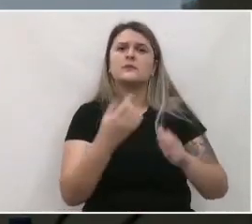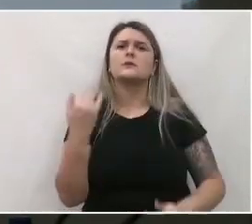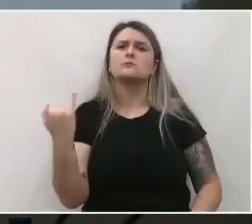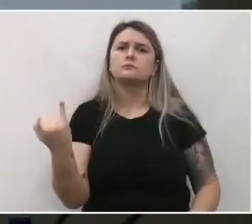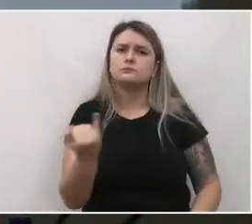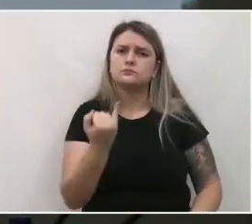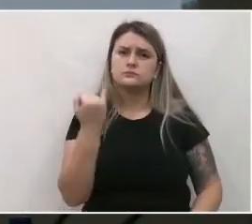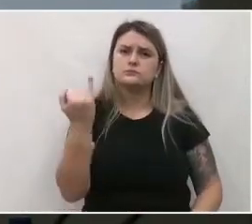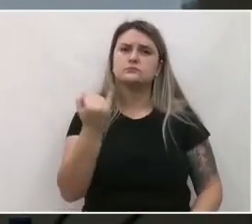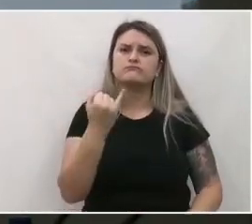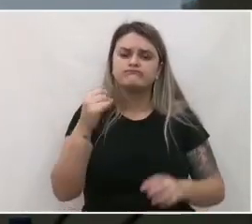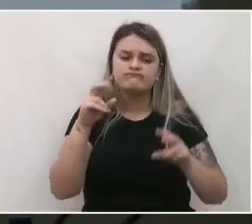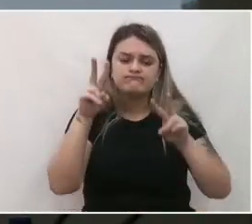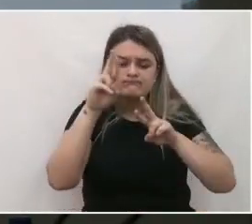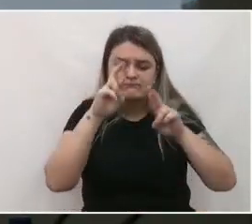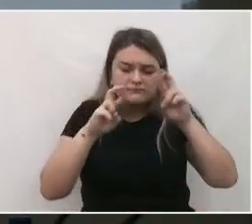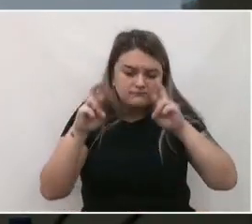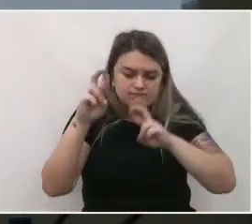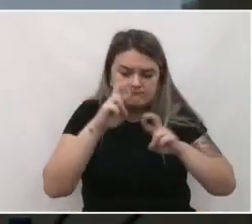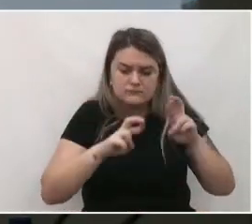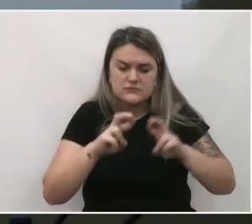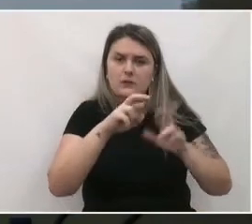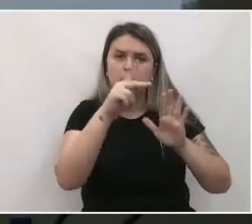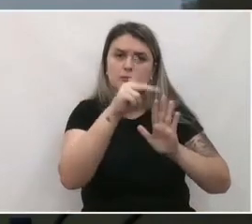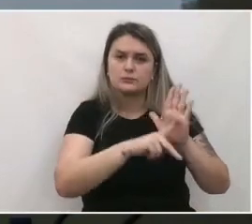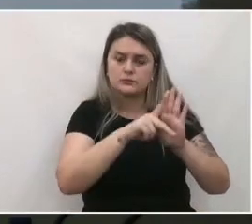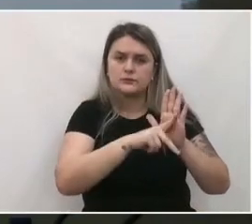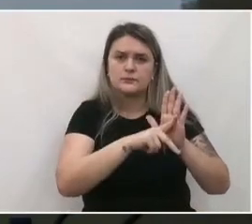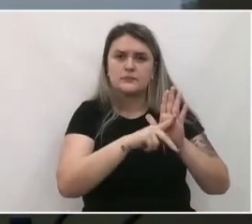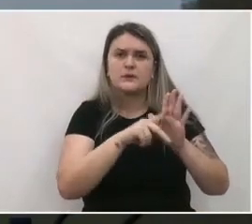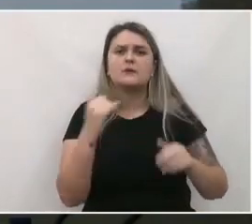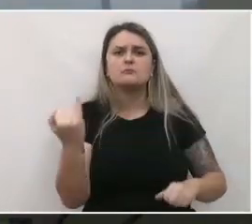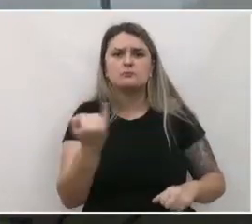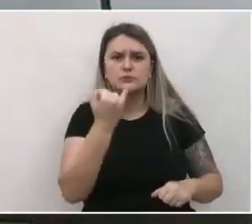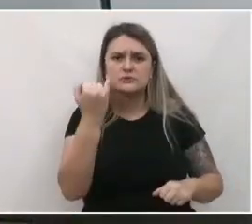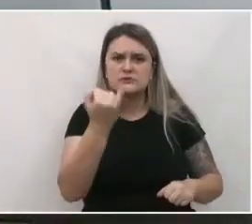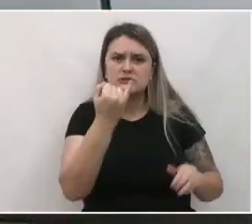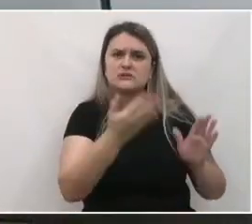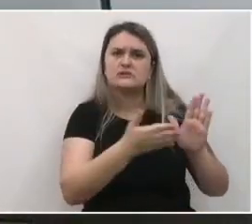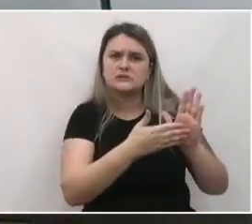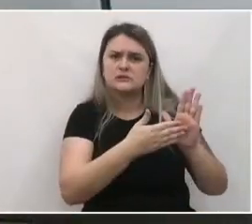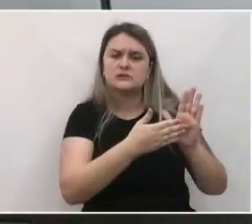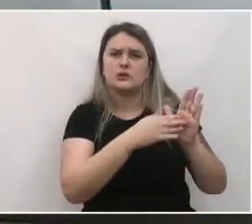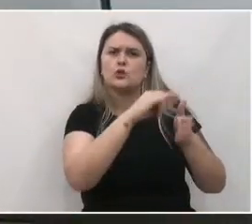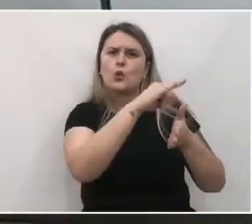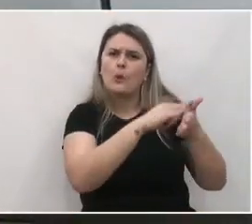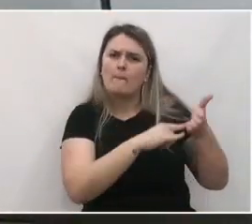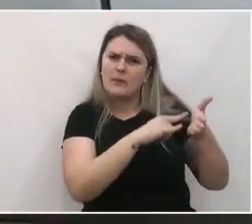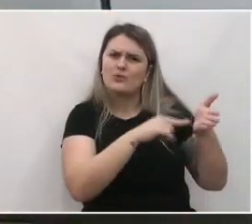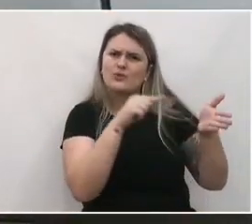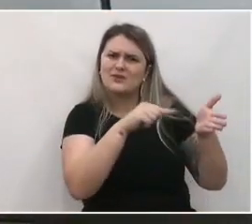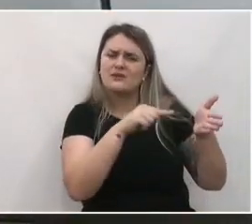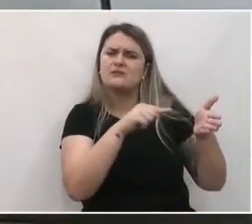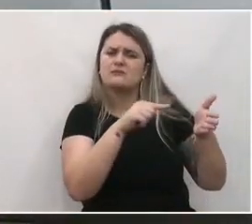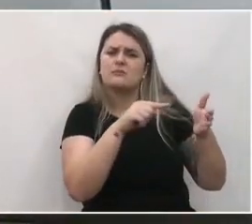da revisão do Plano Diretor, a importância desse instrumento para o desenvolvimento da cidade,